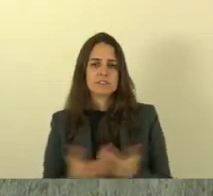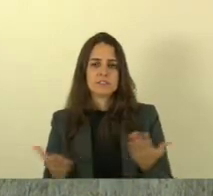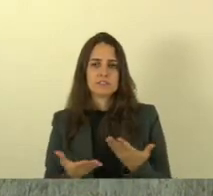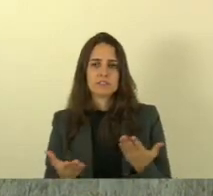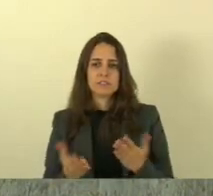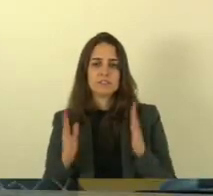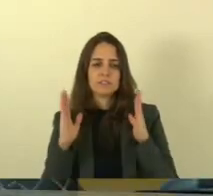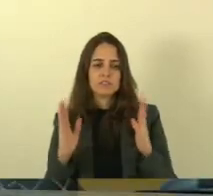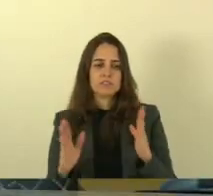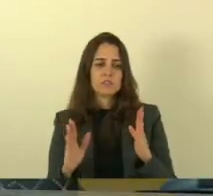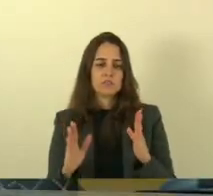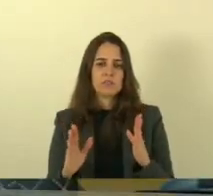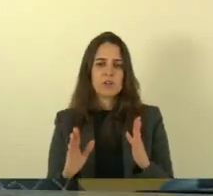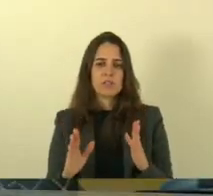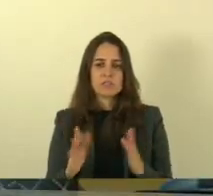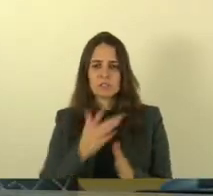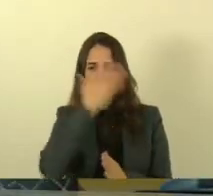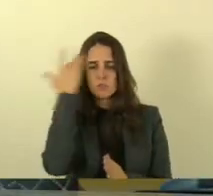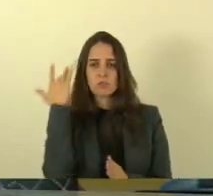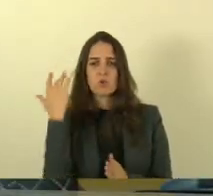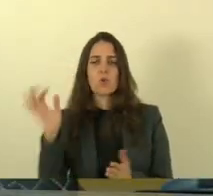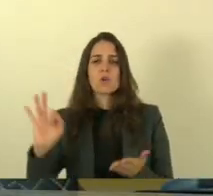agora a fase dos oradores escritos